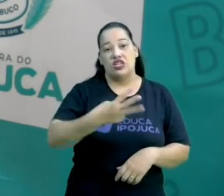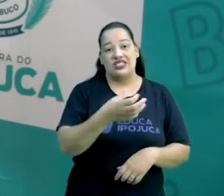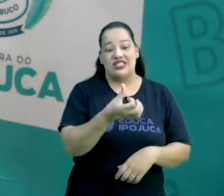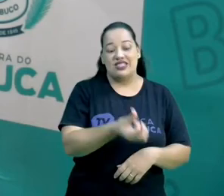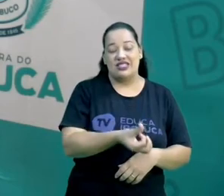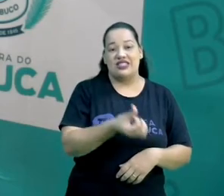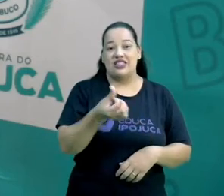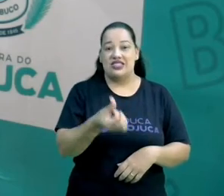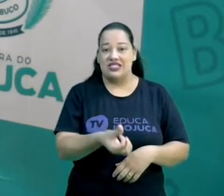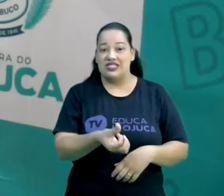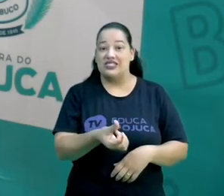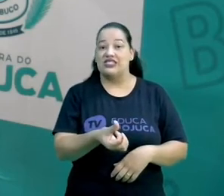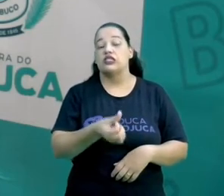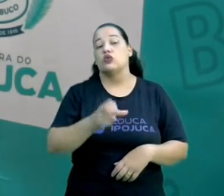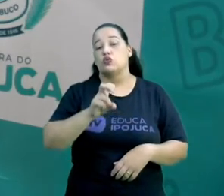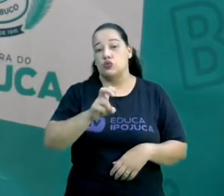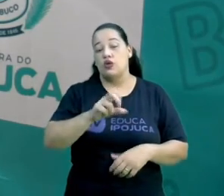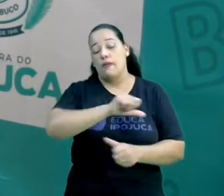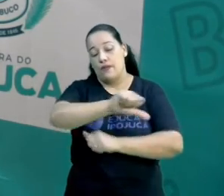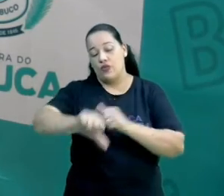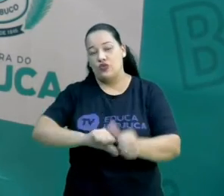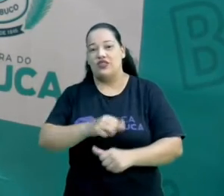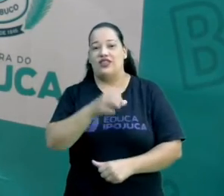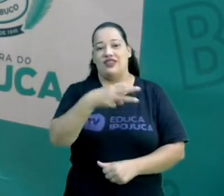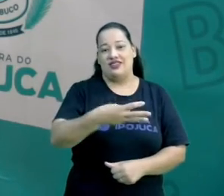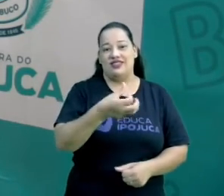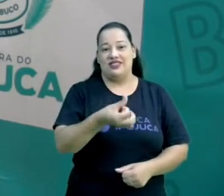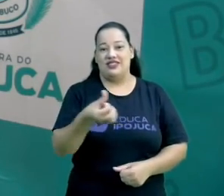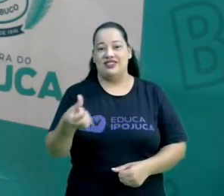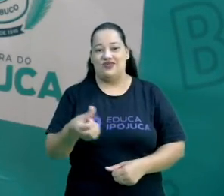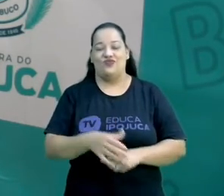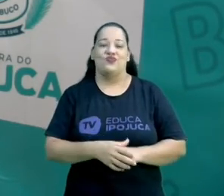366, certo?